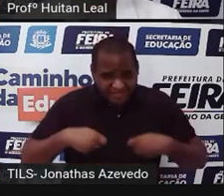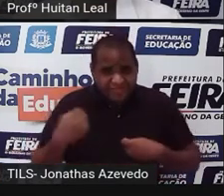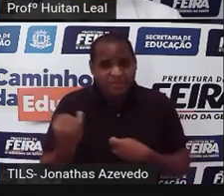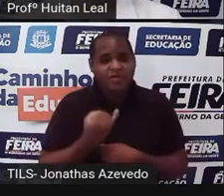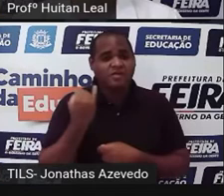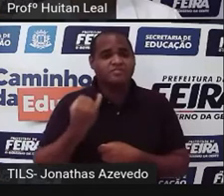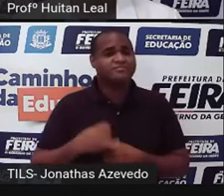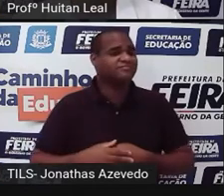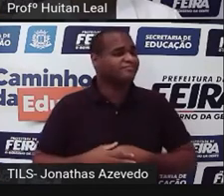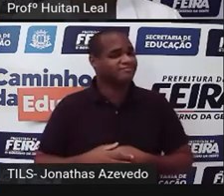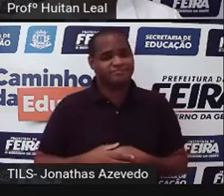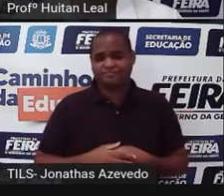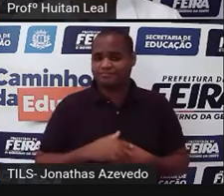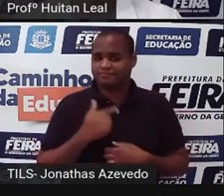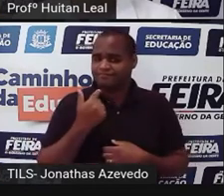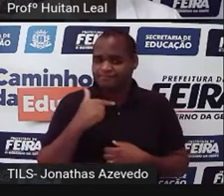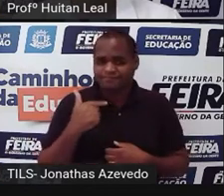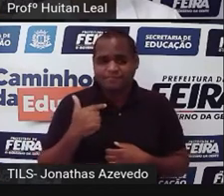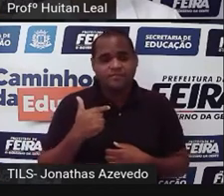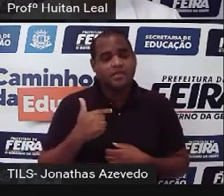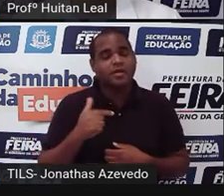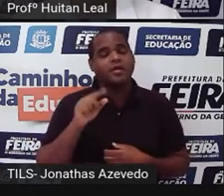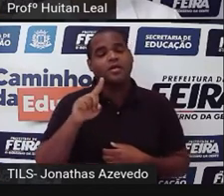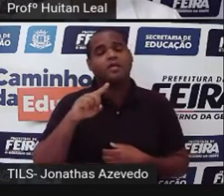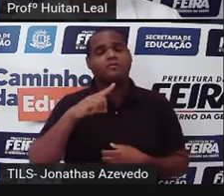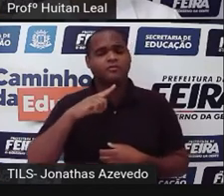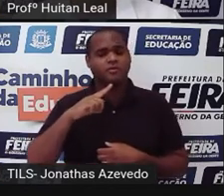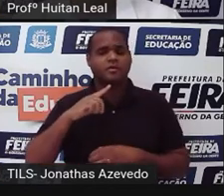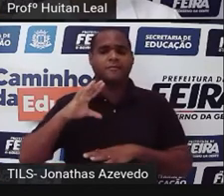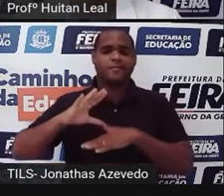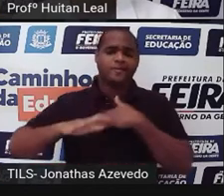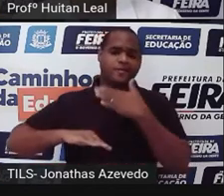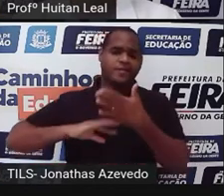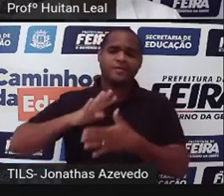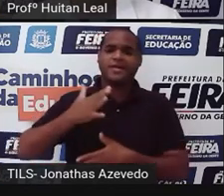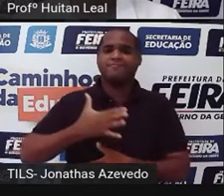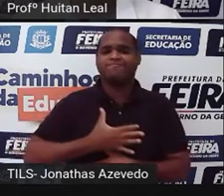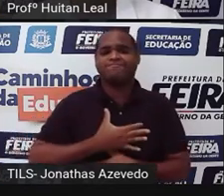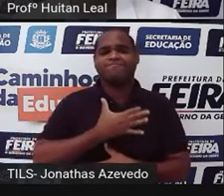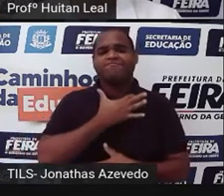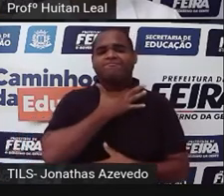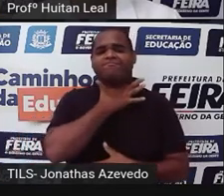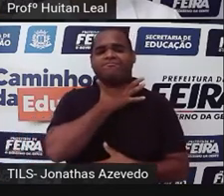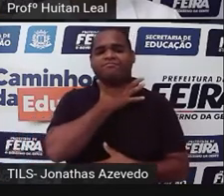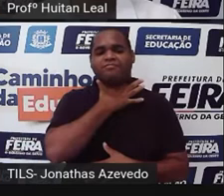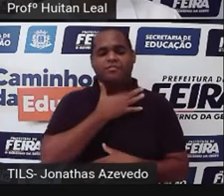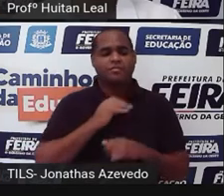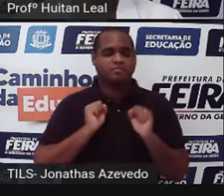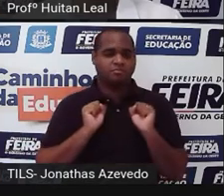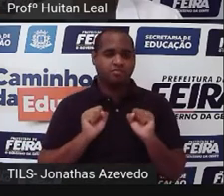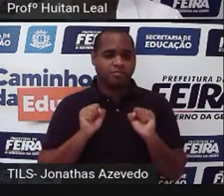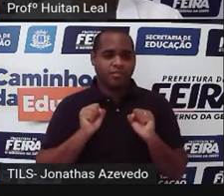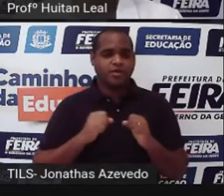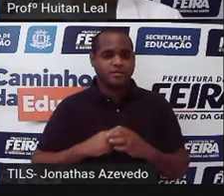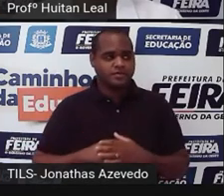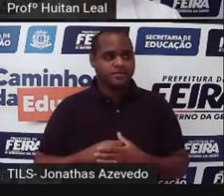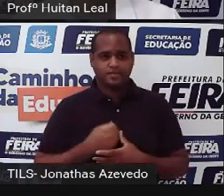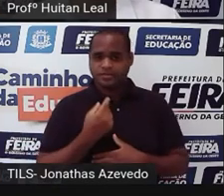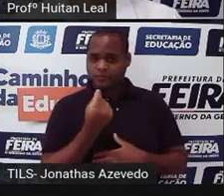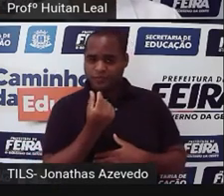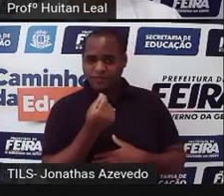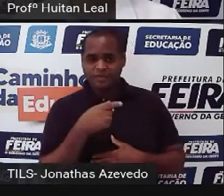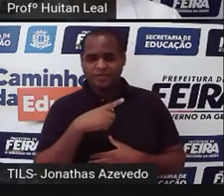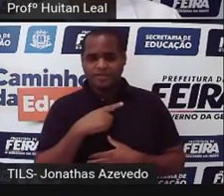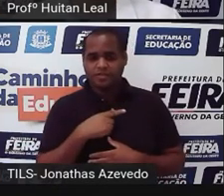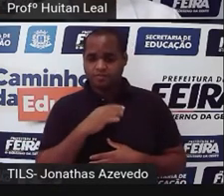supérfluas. E muitas vezes nós temos que analisar a nossa condição financeira para poder